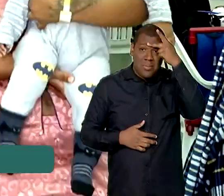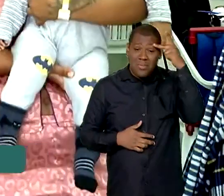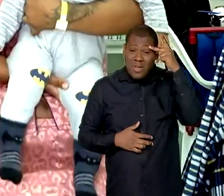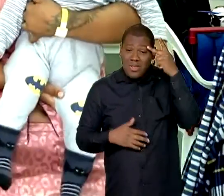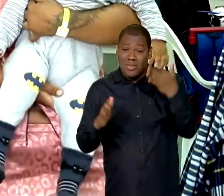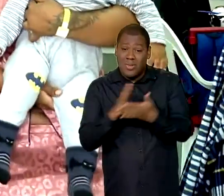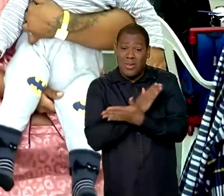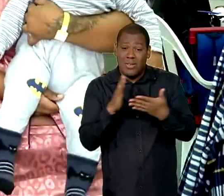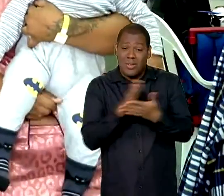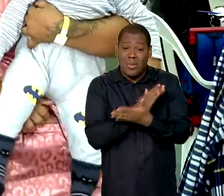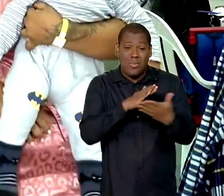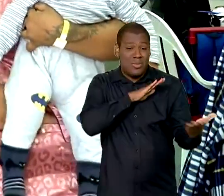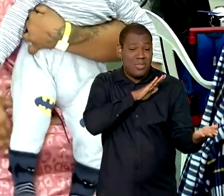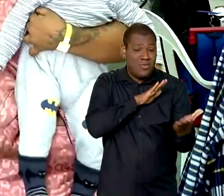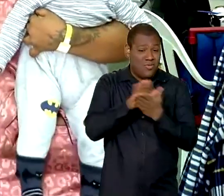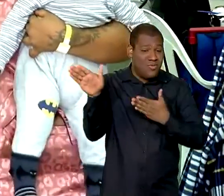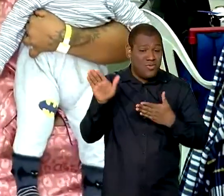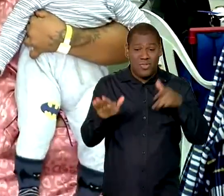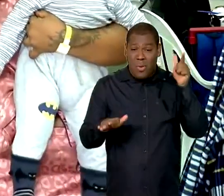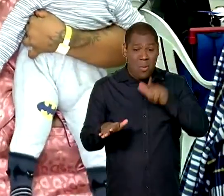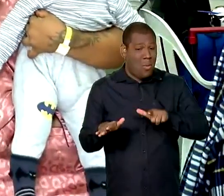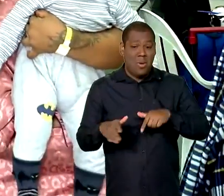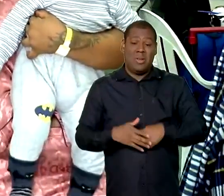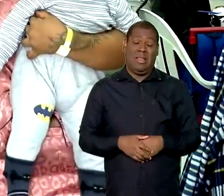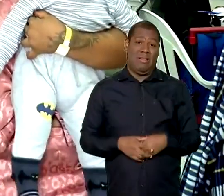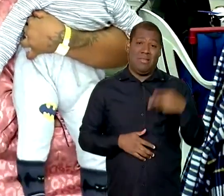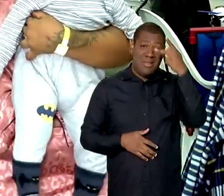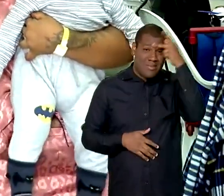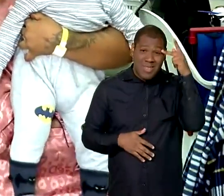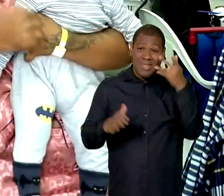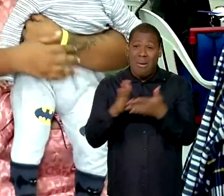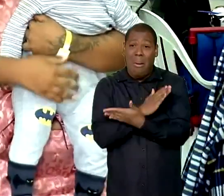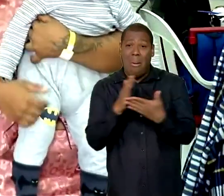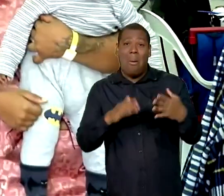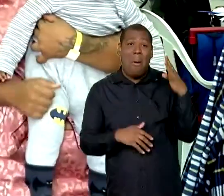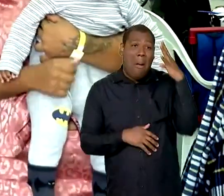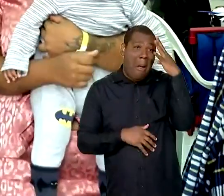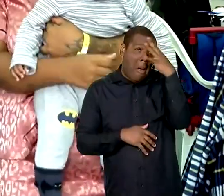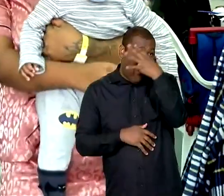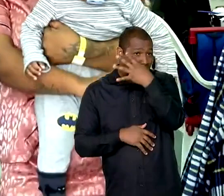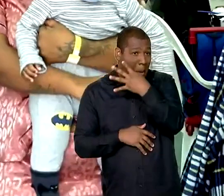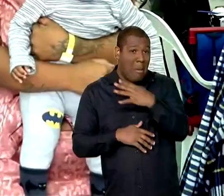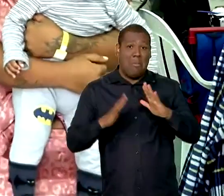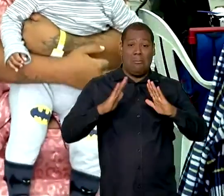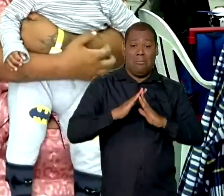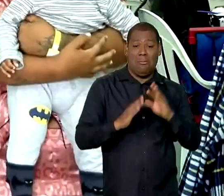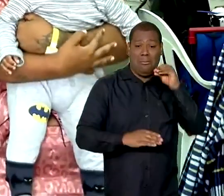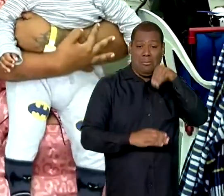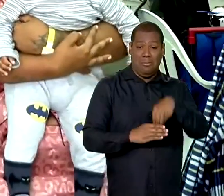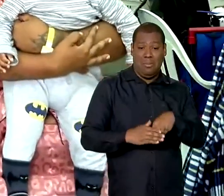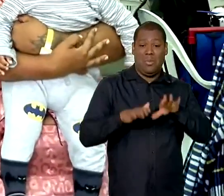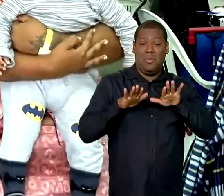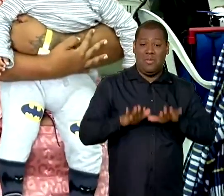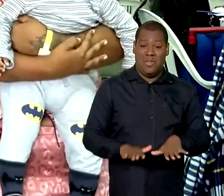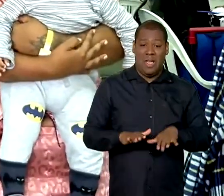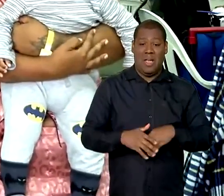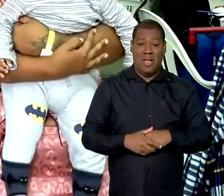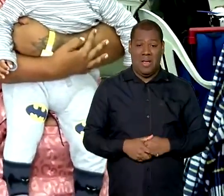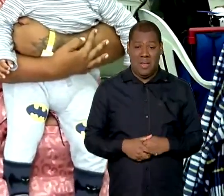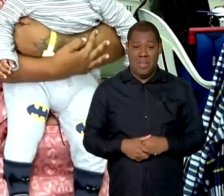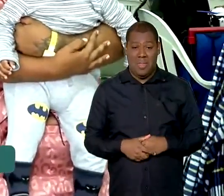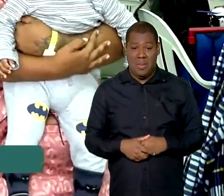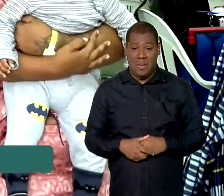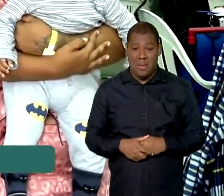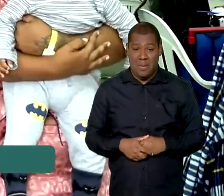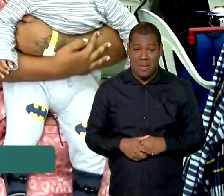que achou que nada ia acontecer, ficaram nas suas casas, não quiseram sair, até com medo de as suas